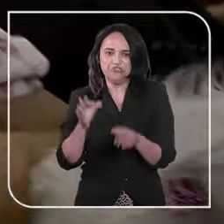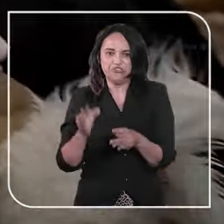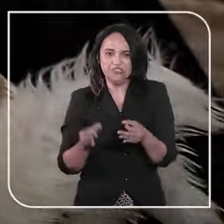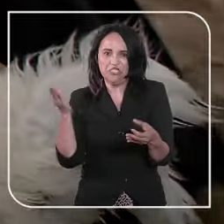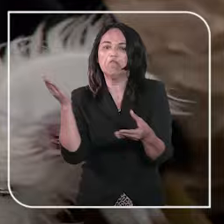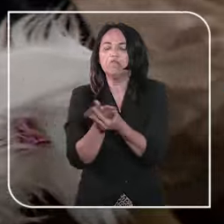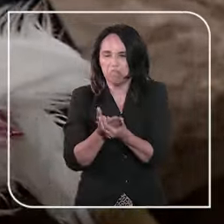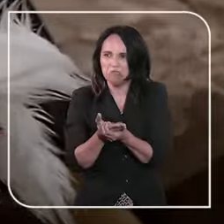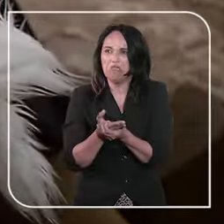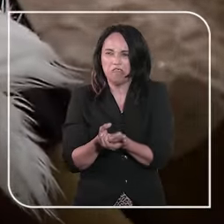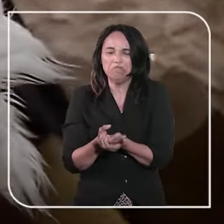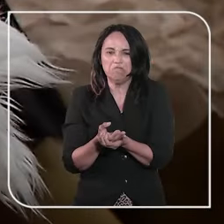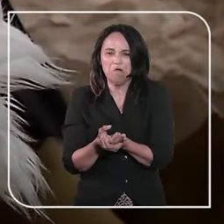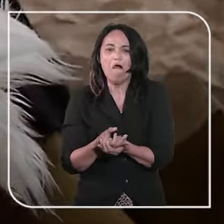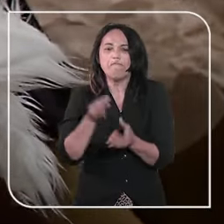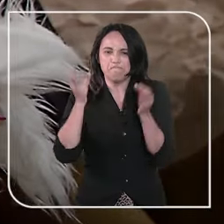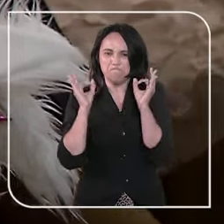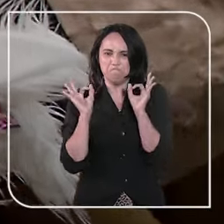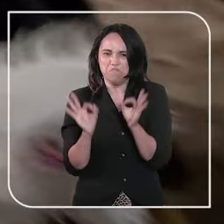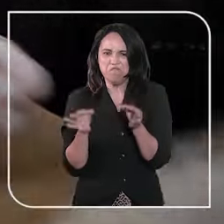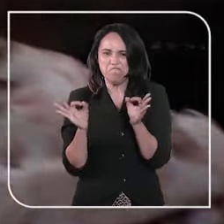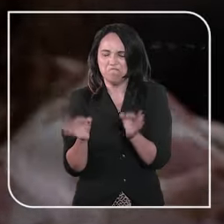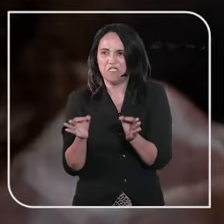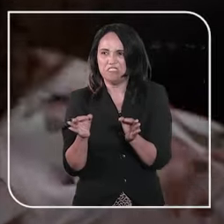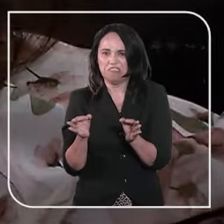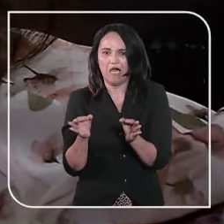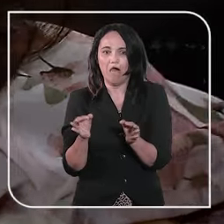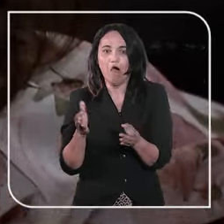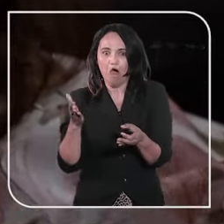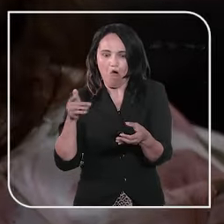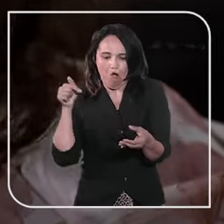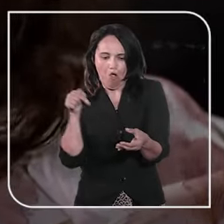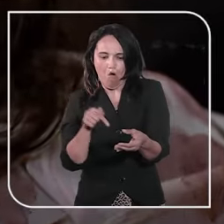porque ele foi a favor da vida,